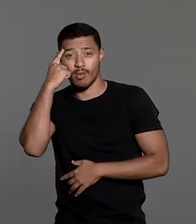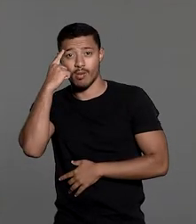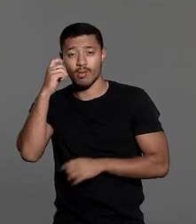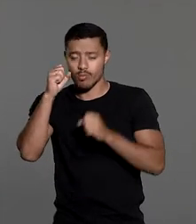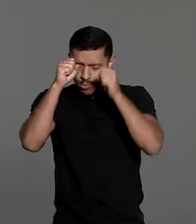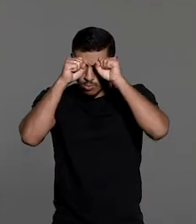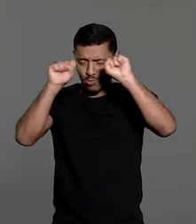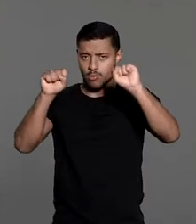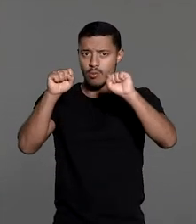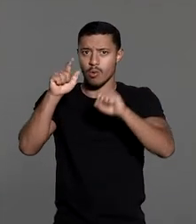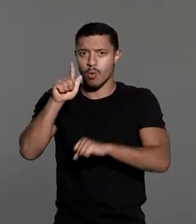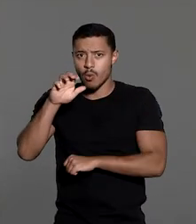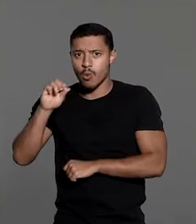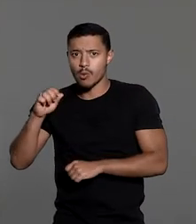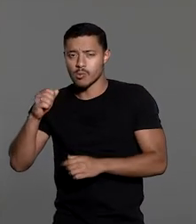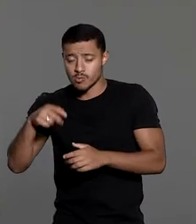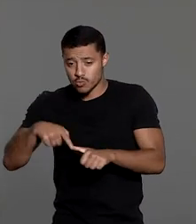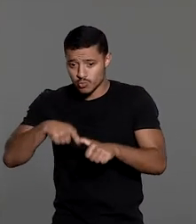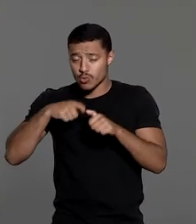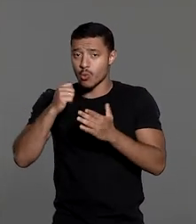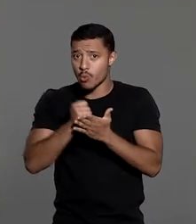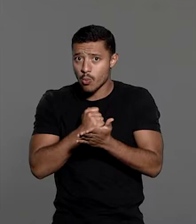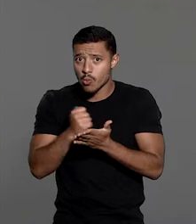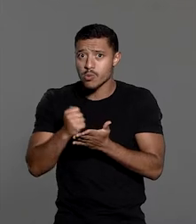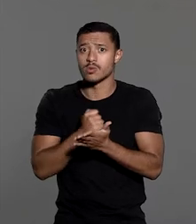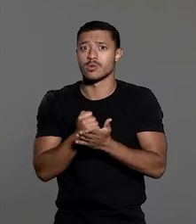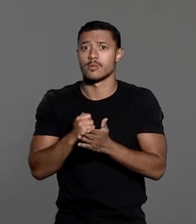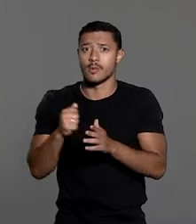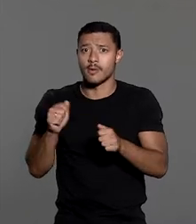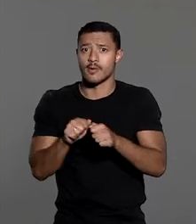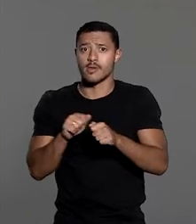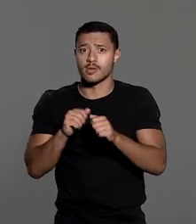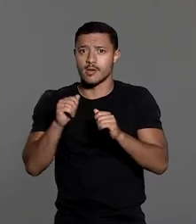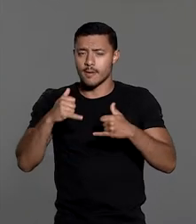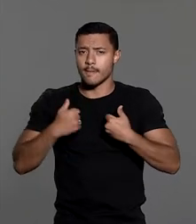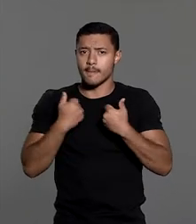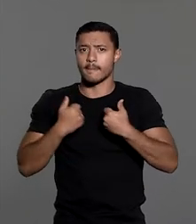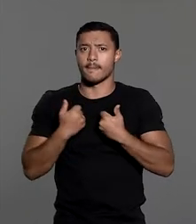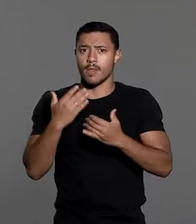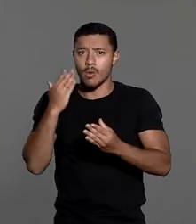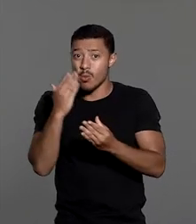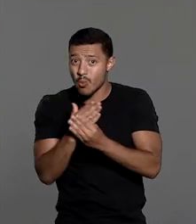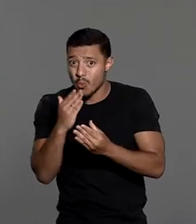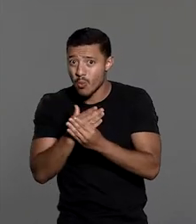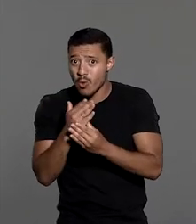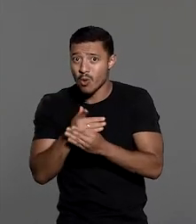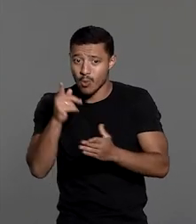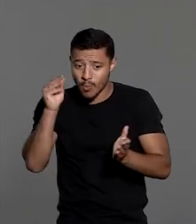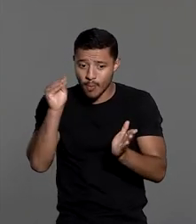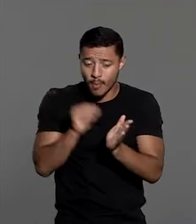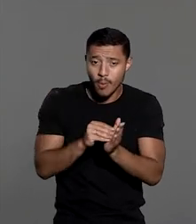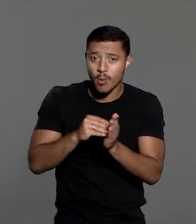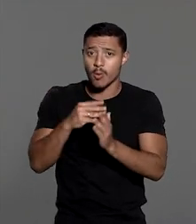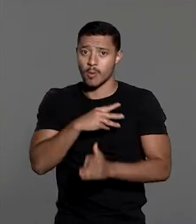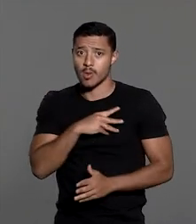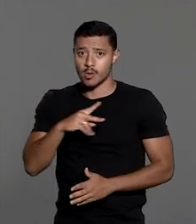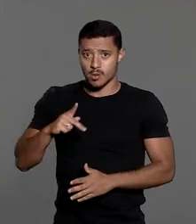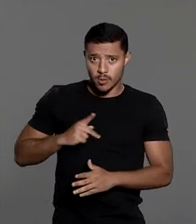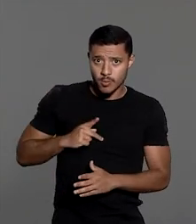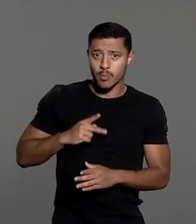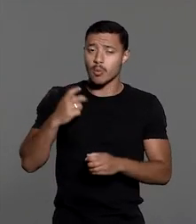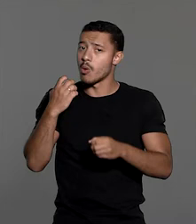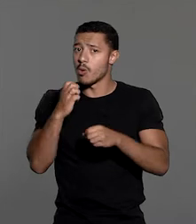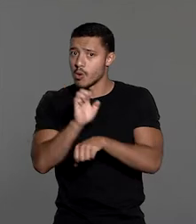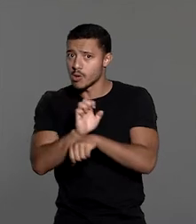Goiano, que suspendeu os contratos firmados para a promoção do festival, atendeu a agravo de instrumento interposto pelo Ministério Público